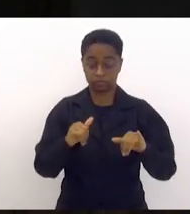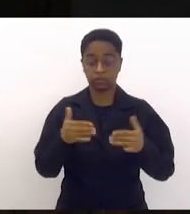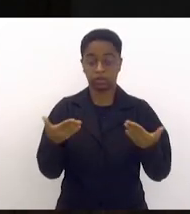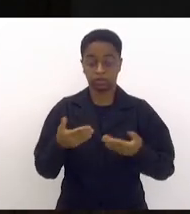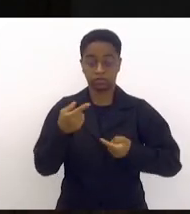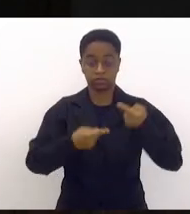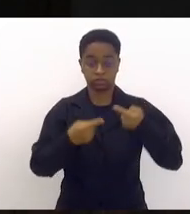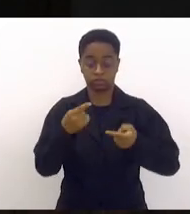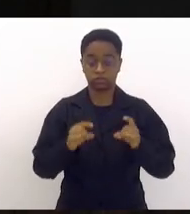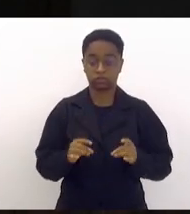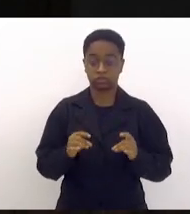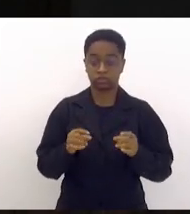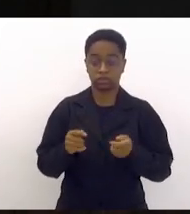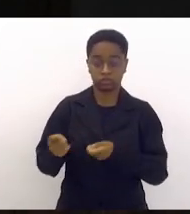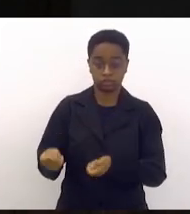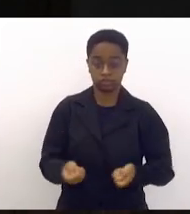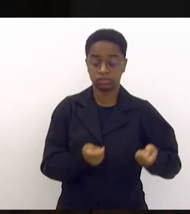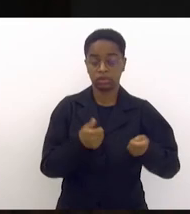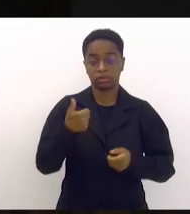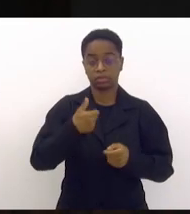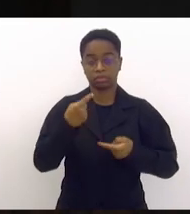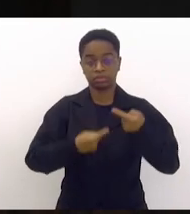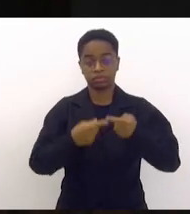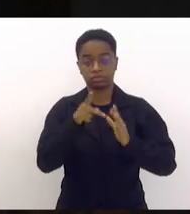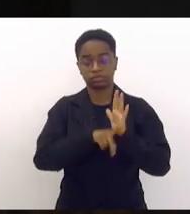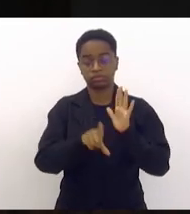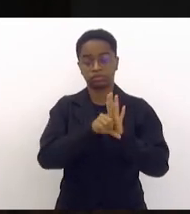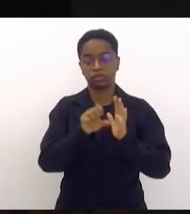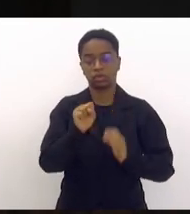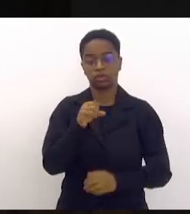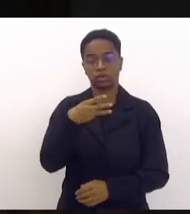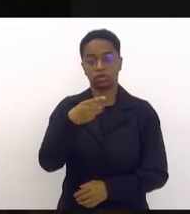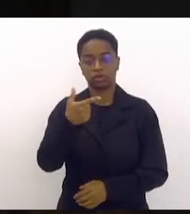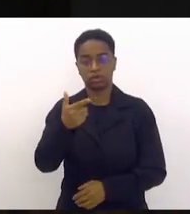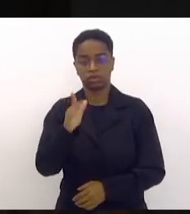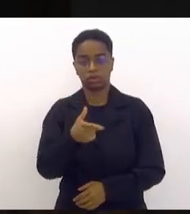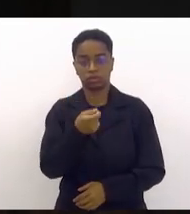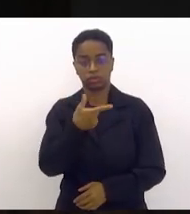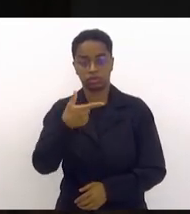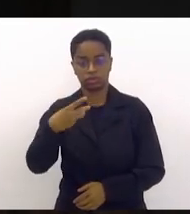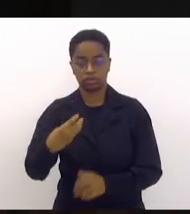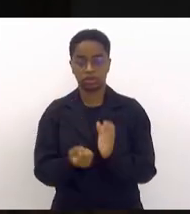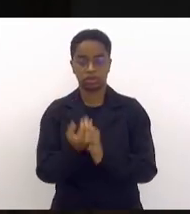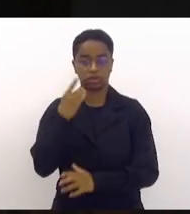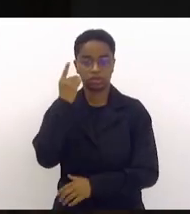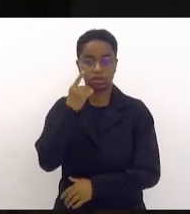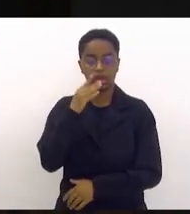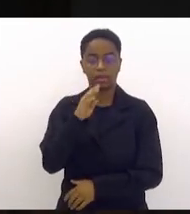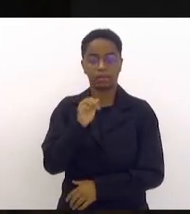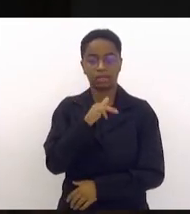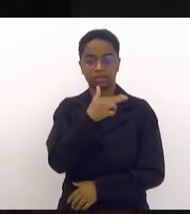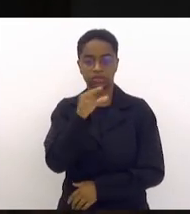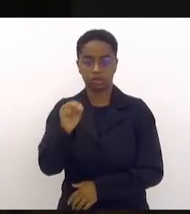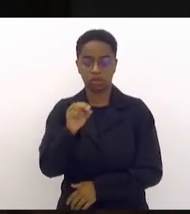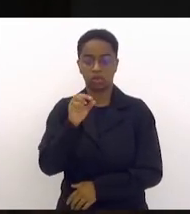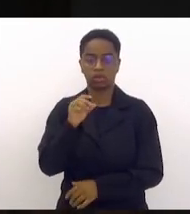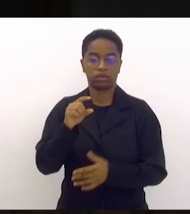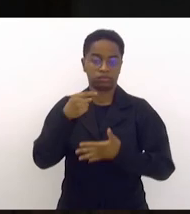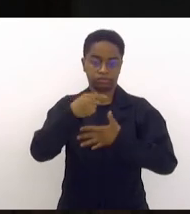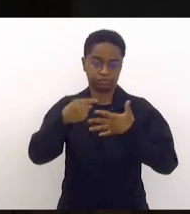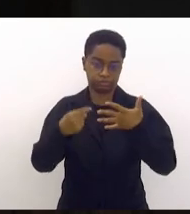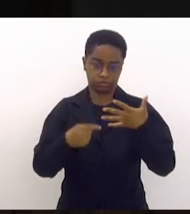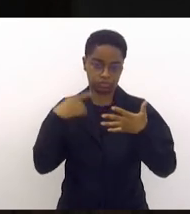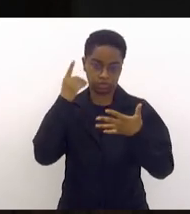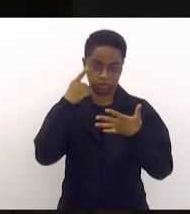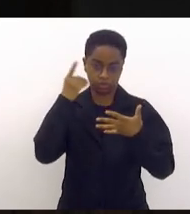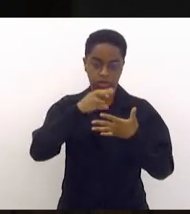imitação ordinária e a discussão, projeto de lei, 832 de 23, de autoridade do deputado Brasão, Rodrigo Bacelar, Rosenberg, Reis,